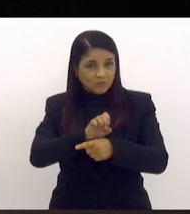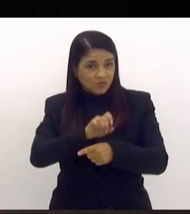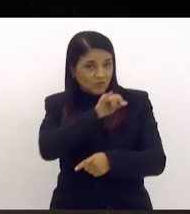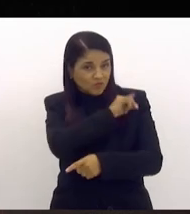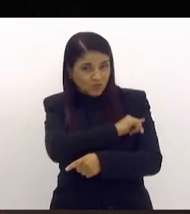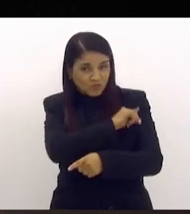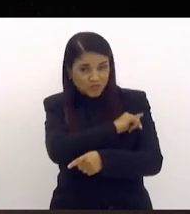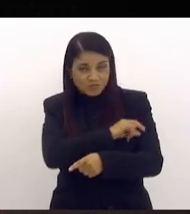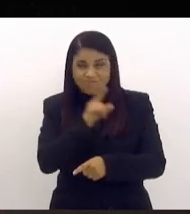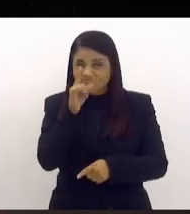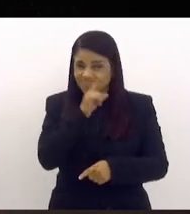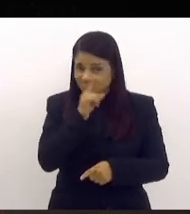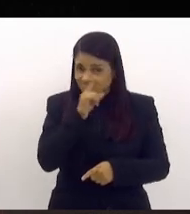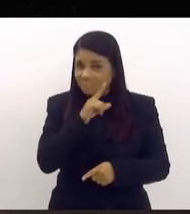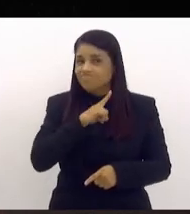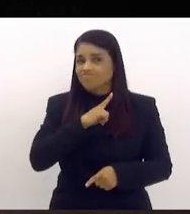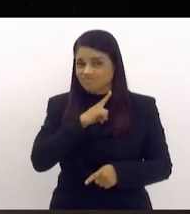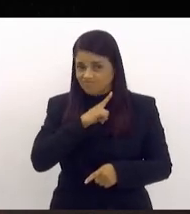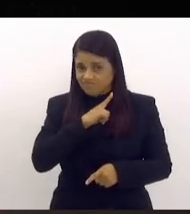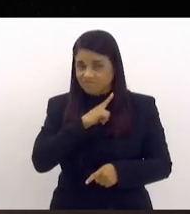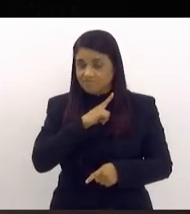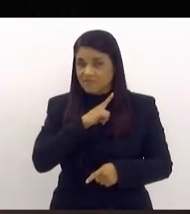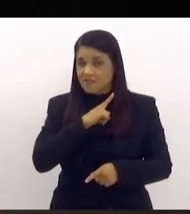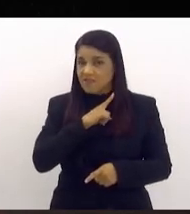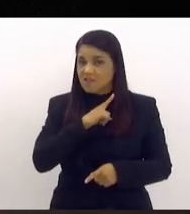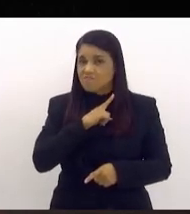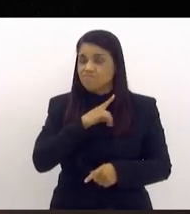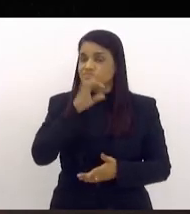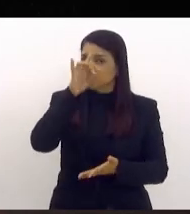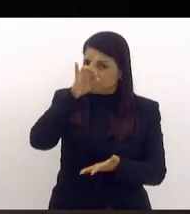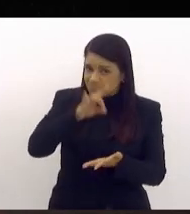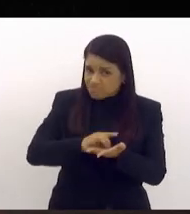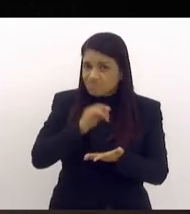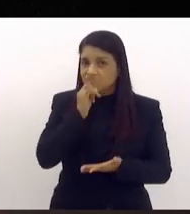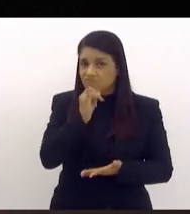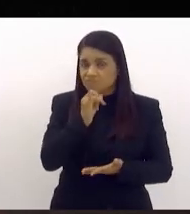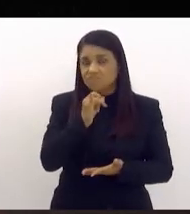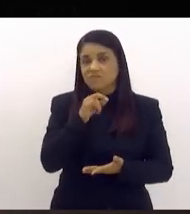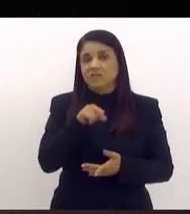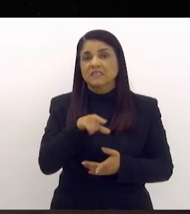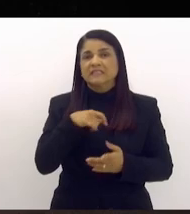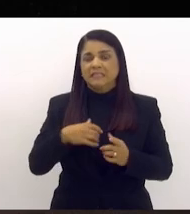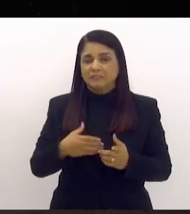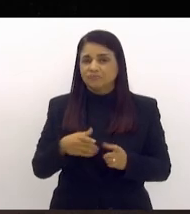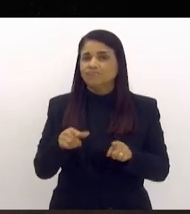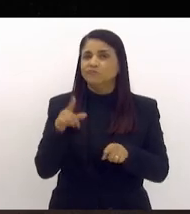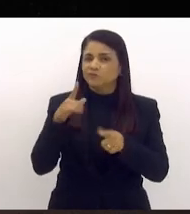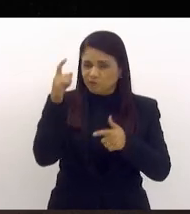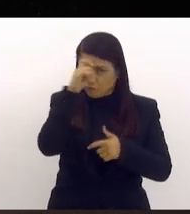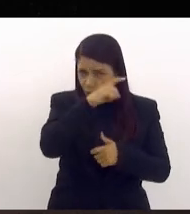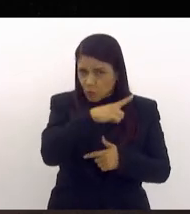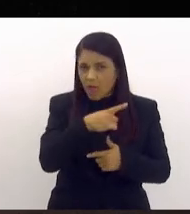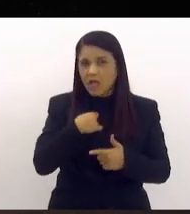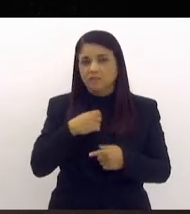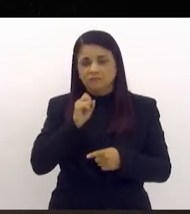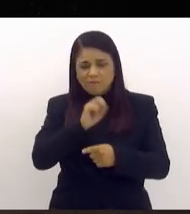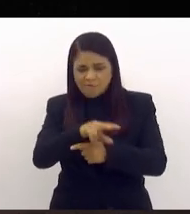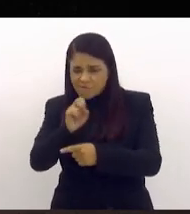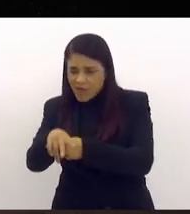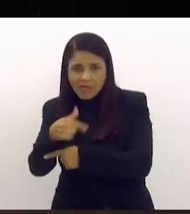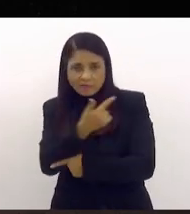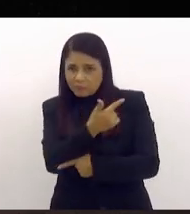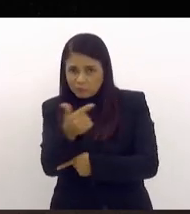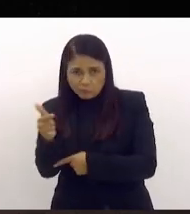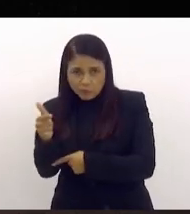Janeiro que nós podemos afirmar sem medo de errar, vive também um colapso com falta de vagas na